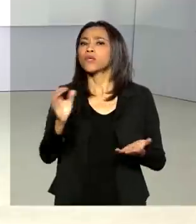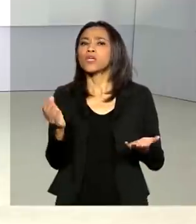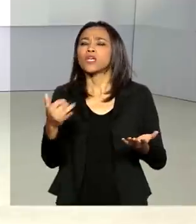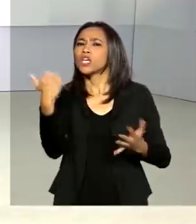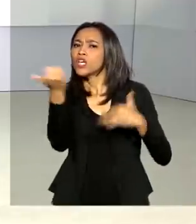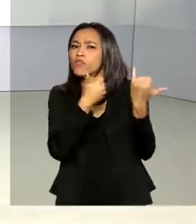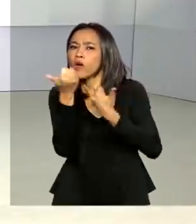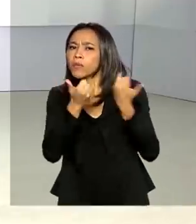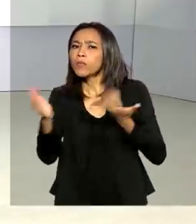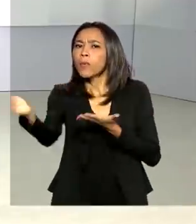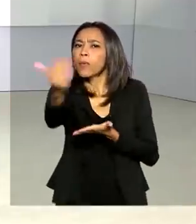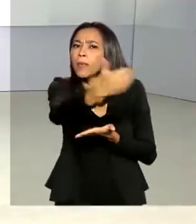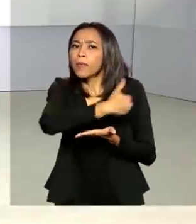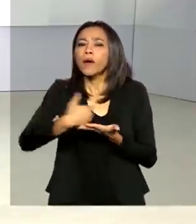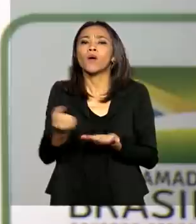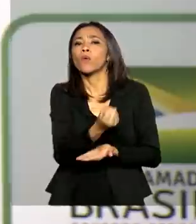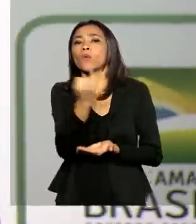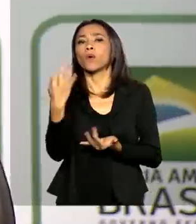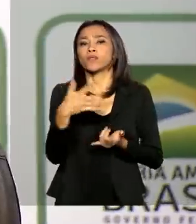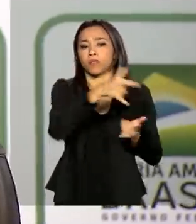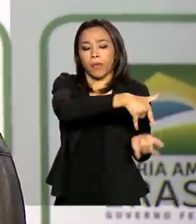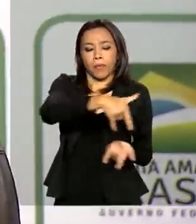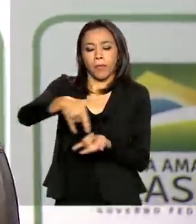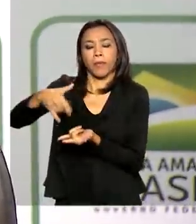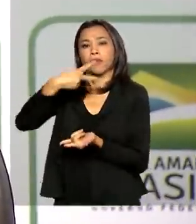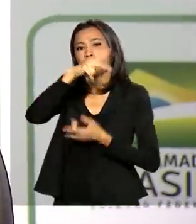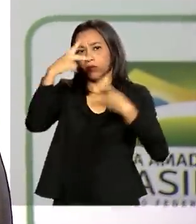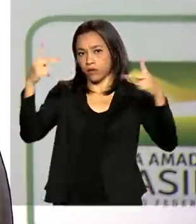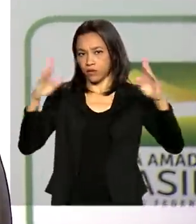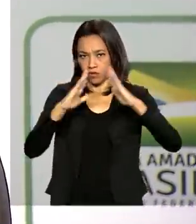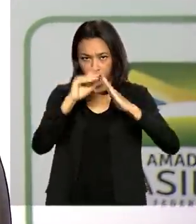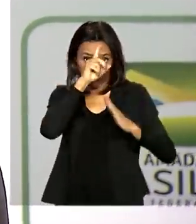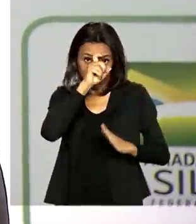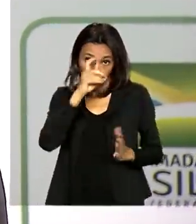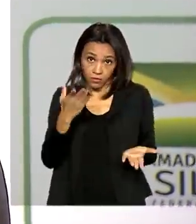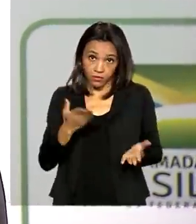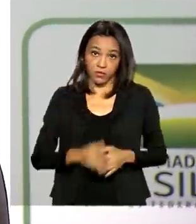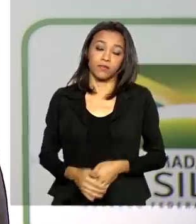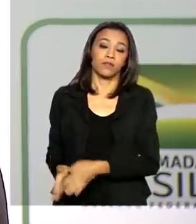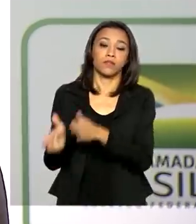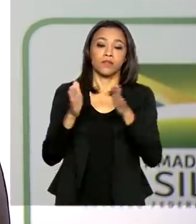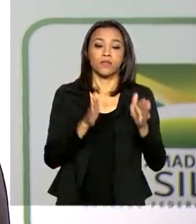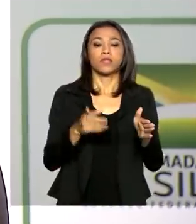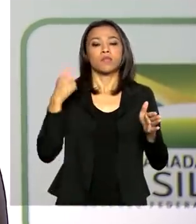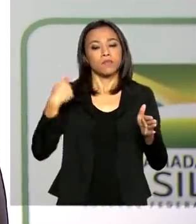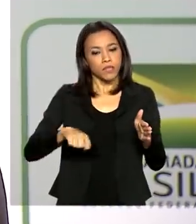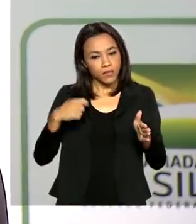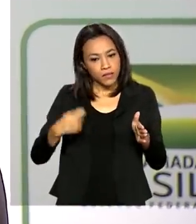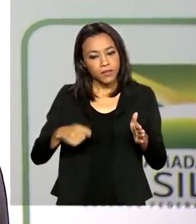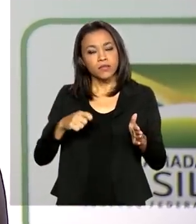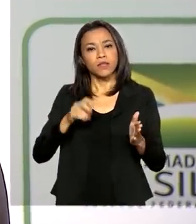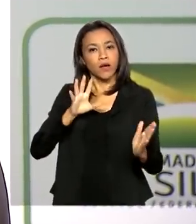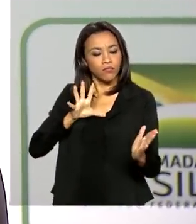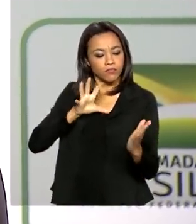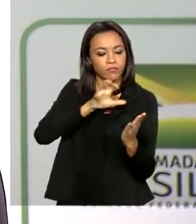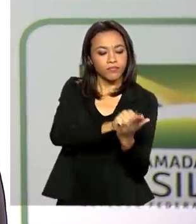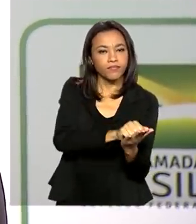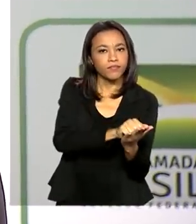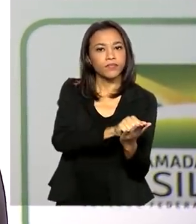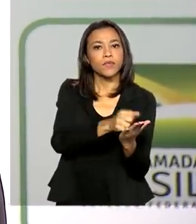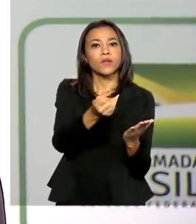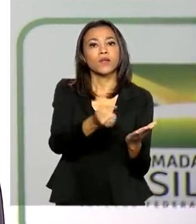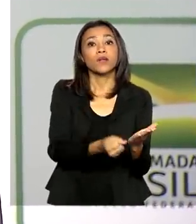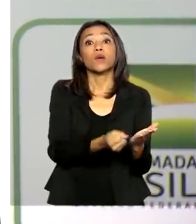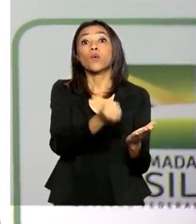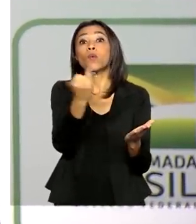de leitos disponíveis. Tem que fazer notificação compulsória dos leitos. Os leitos que